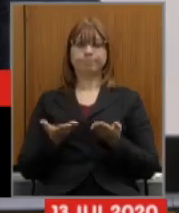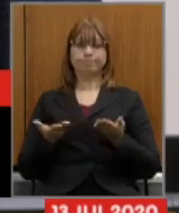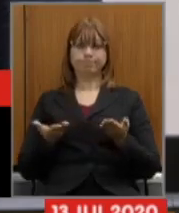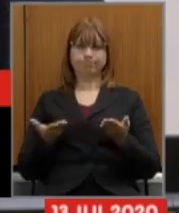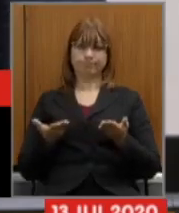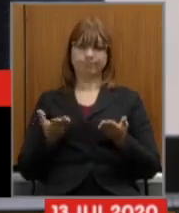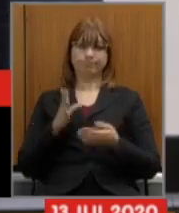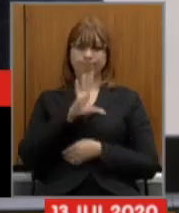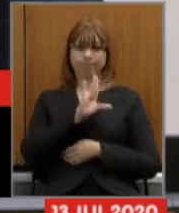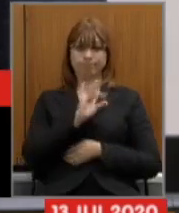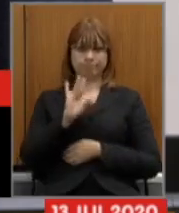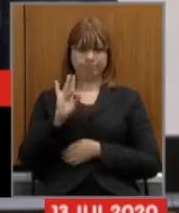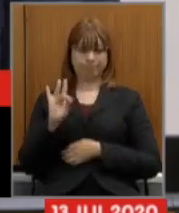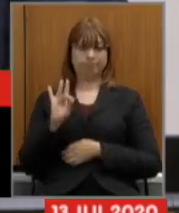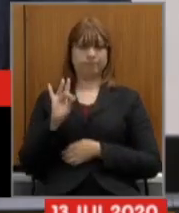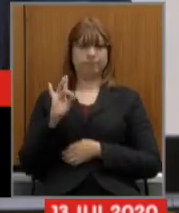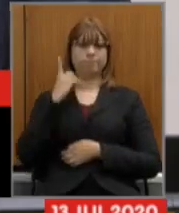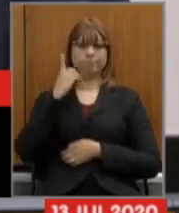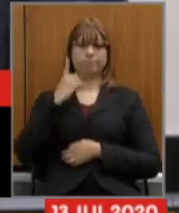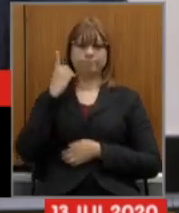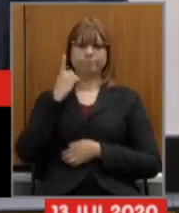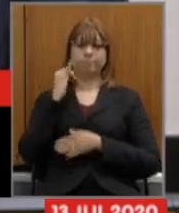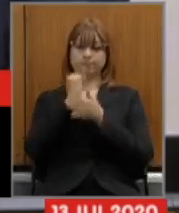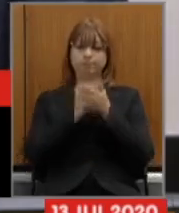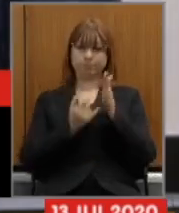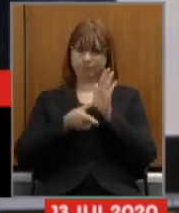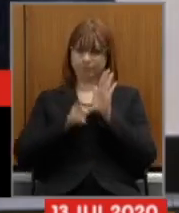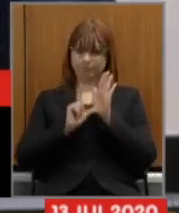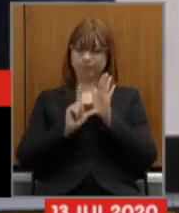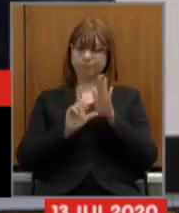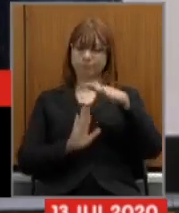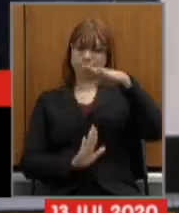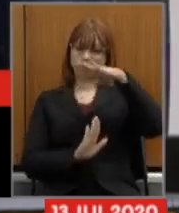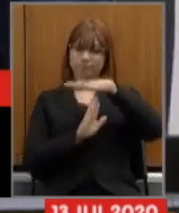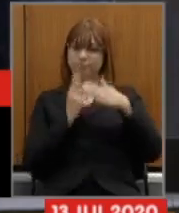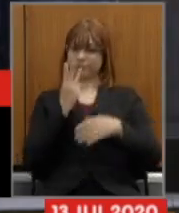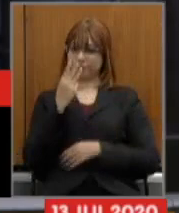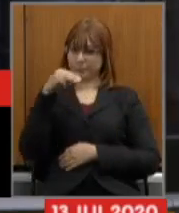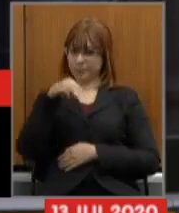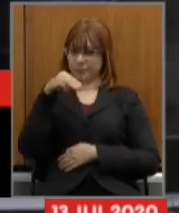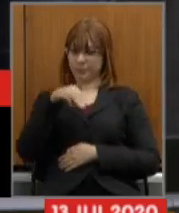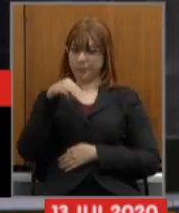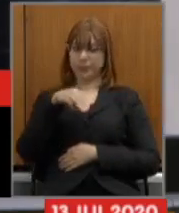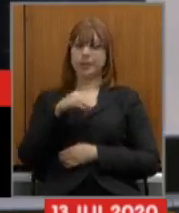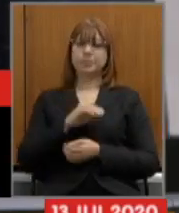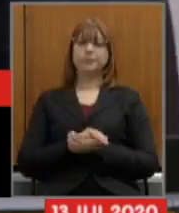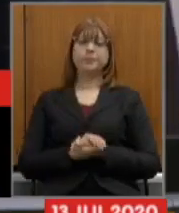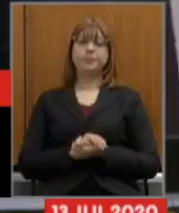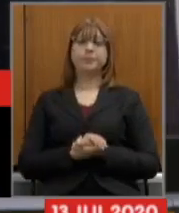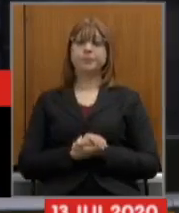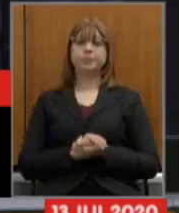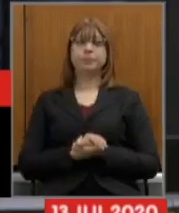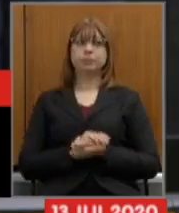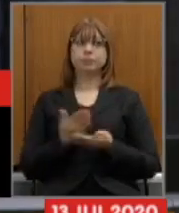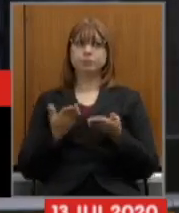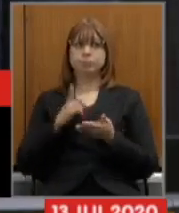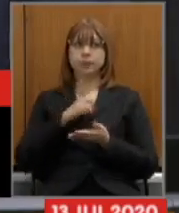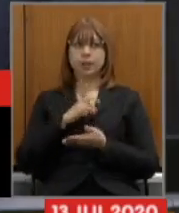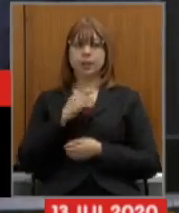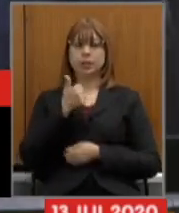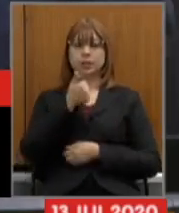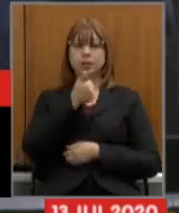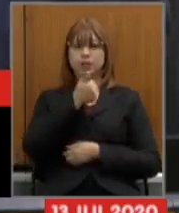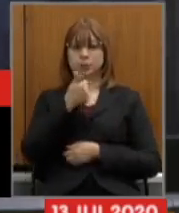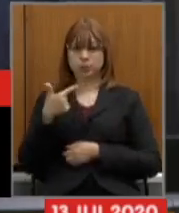parlamentares escritos para o prazo de 3 minutos para as intervenções nós temos até o momento 12